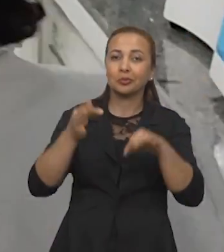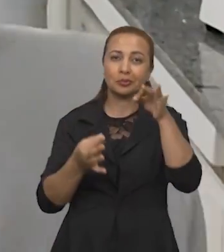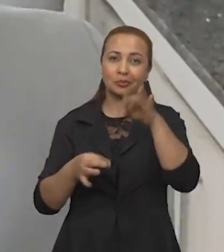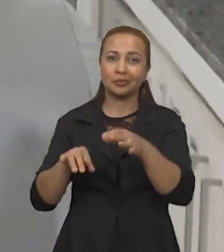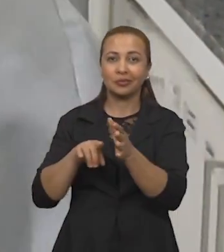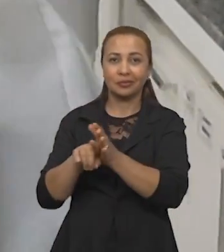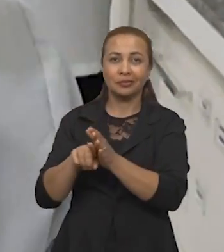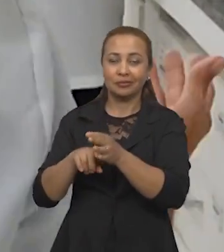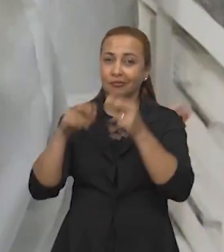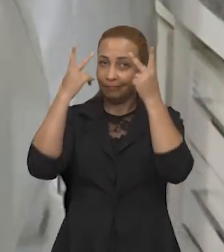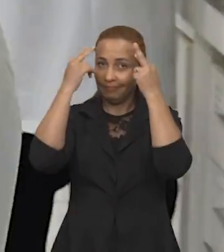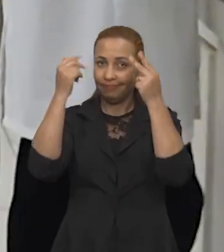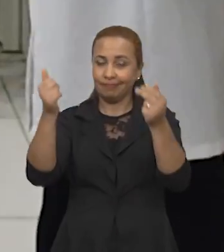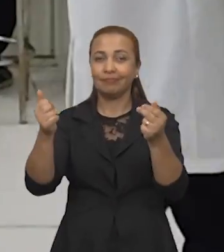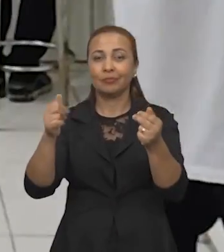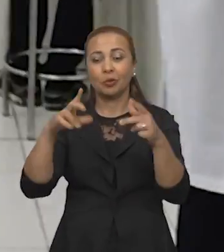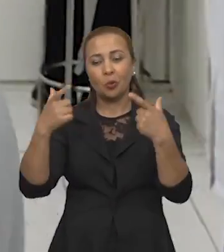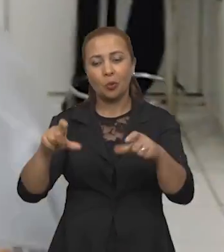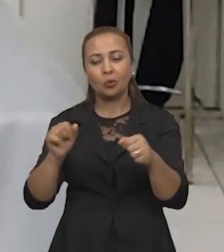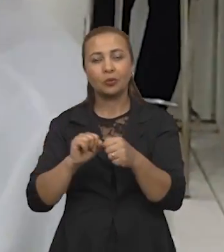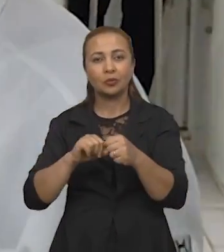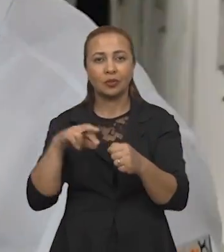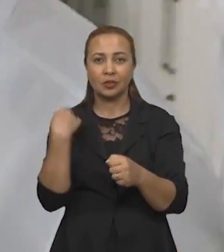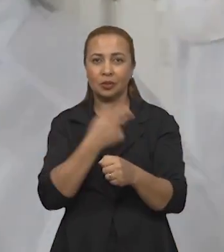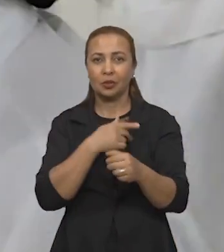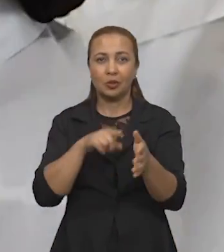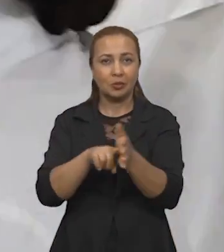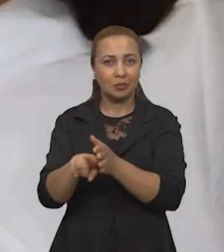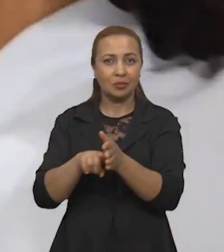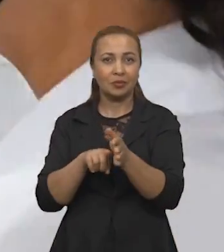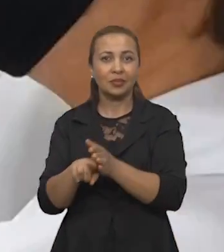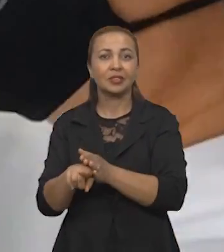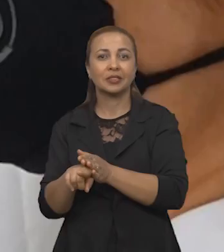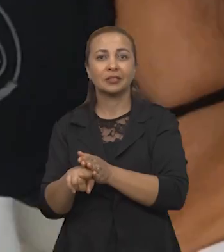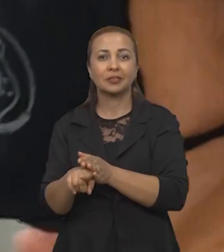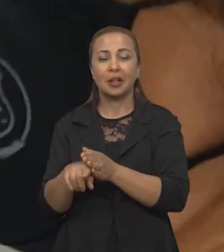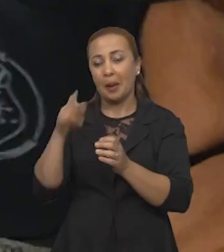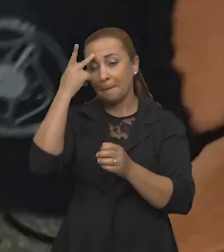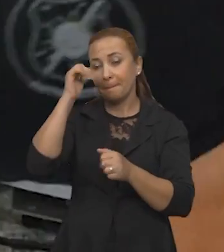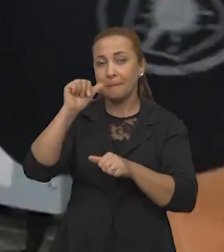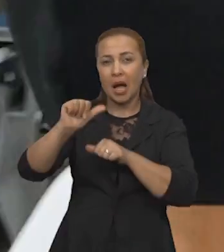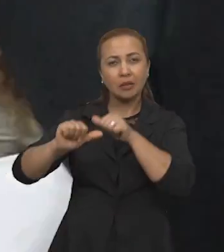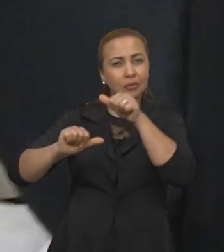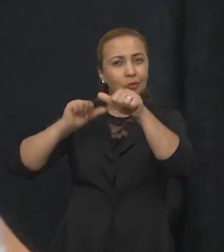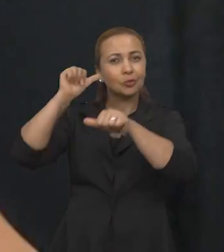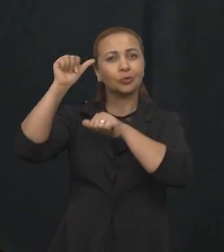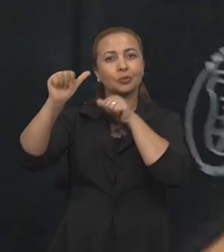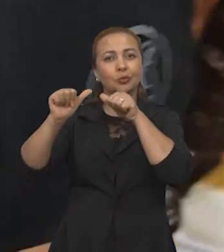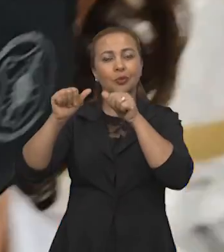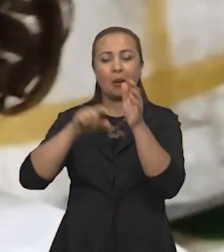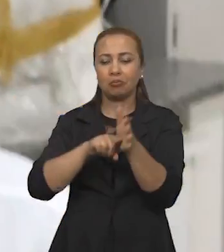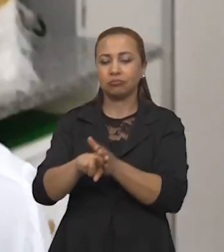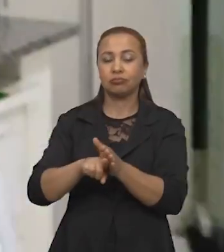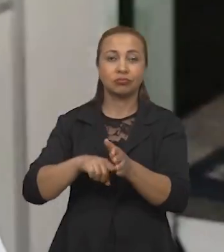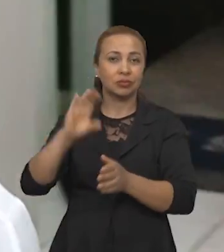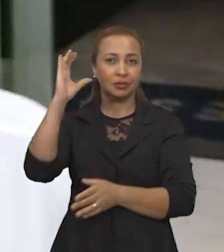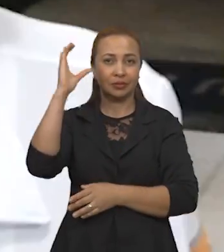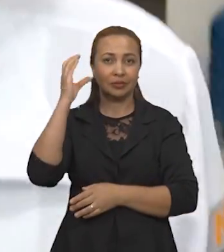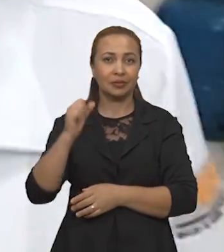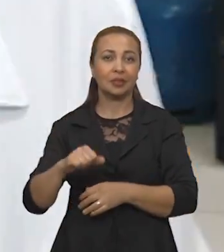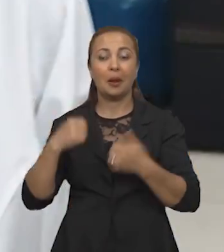naturais, onde nós realizamos as nossas pesquisas, né? E para desenvolver pesquisa